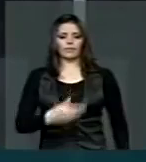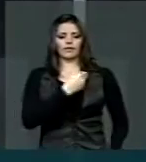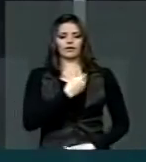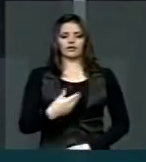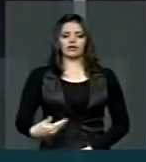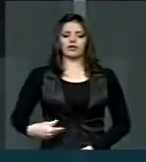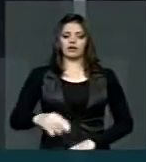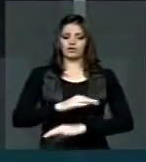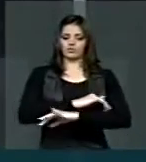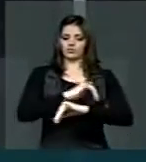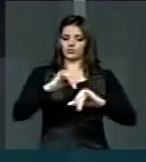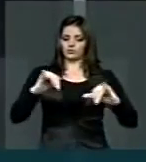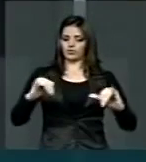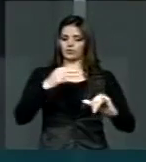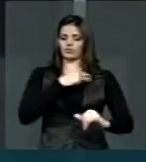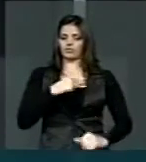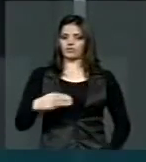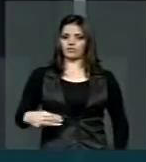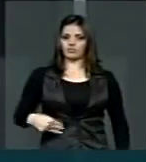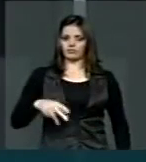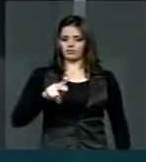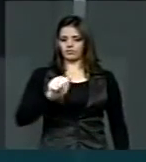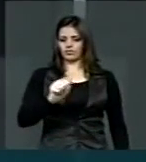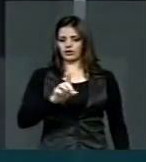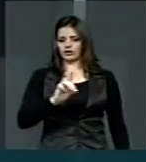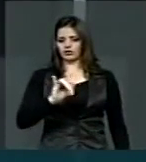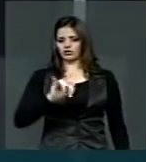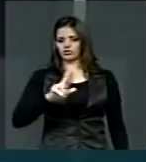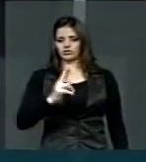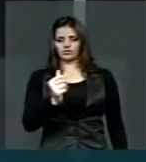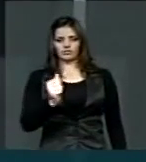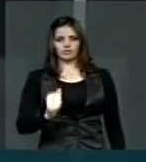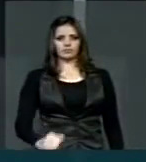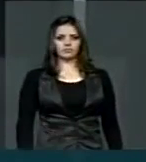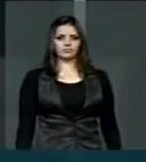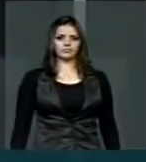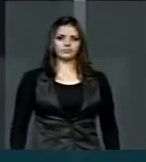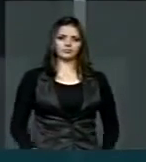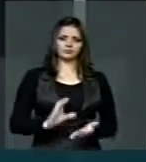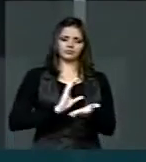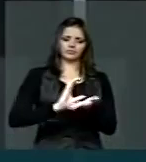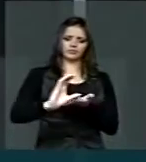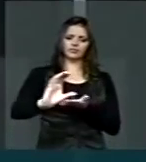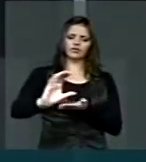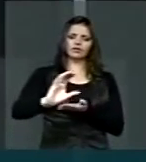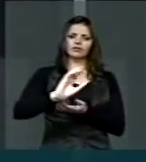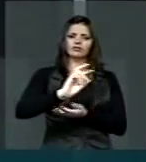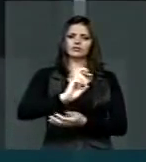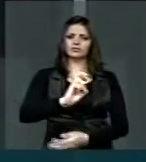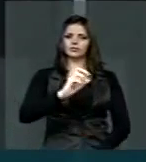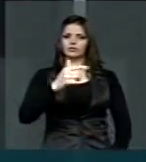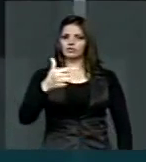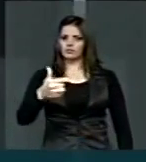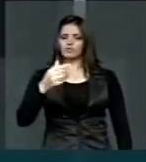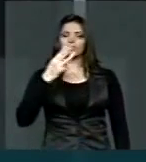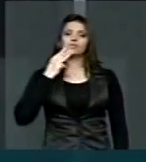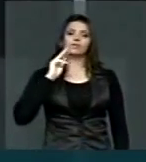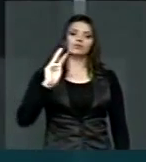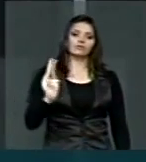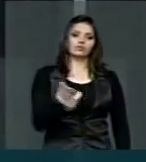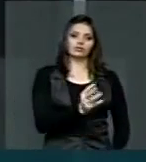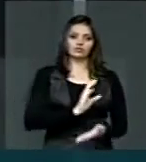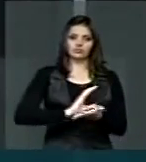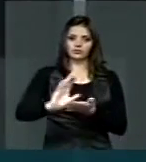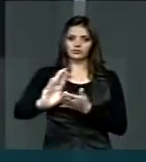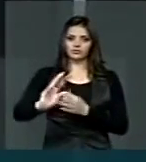anunciou, o ministro da Saúde, Alexandre Padilha, um investimento de 52 milhões para ampliarem